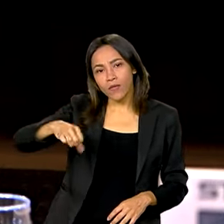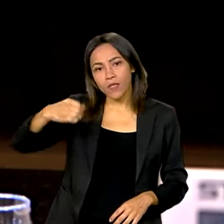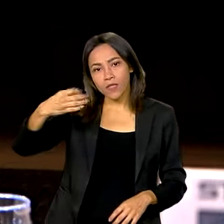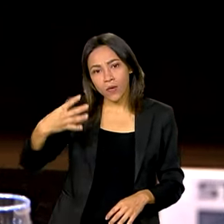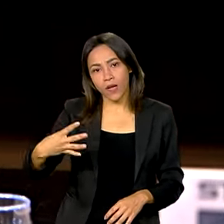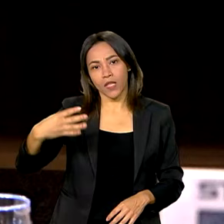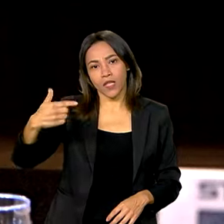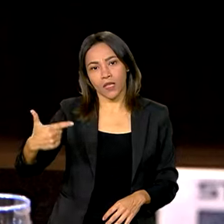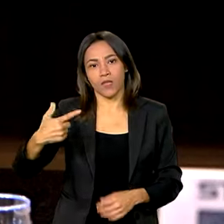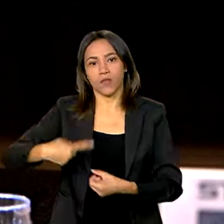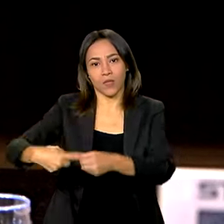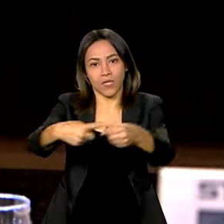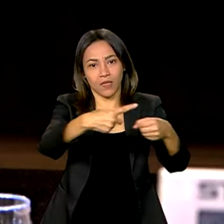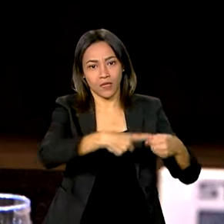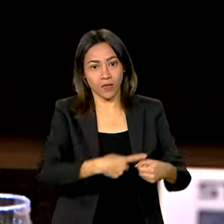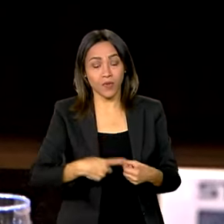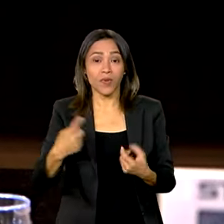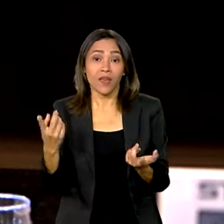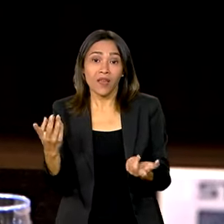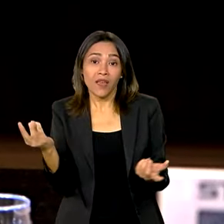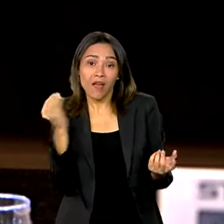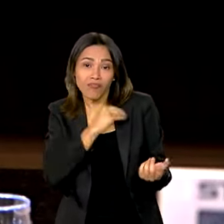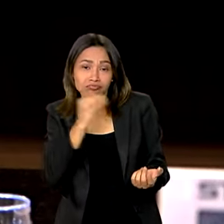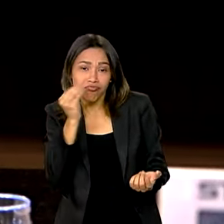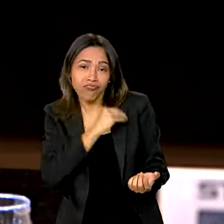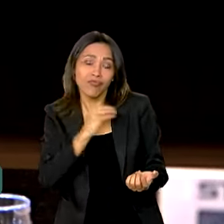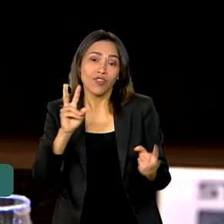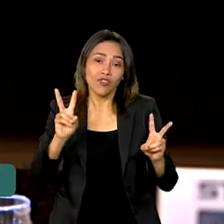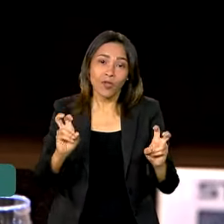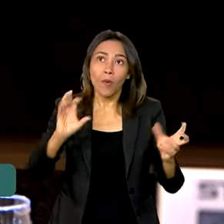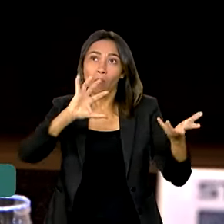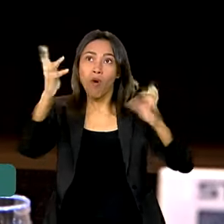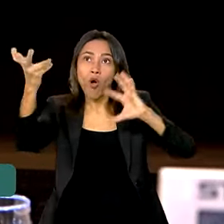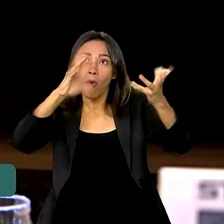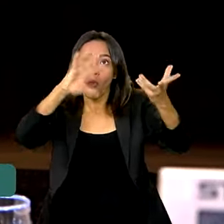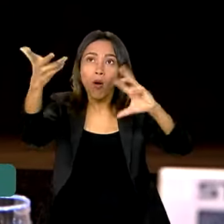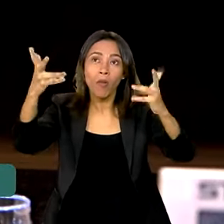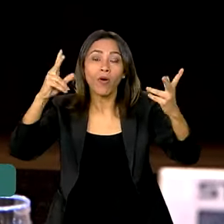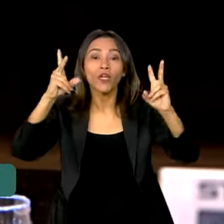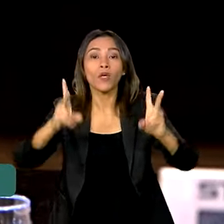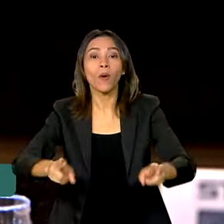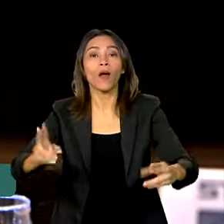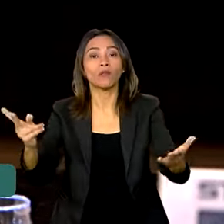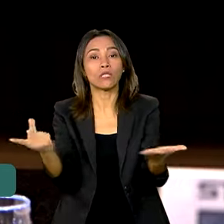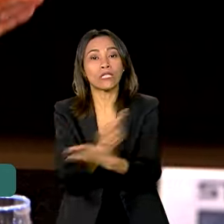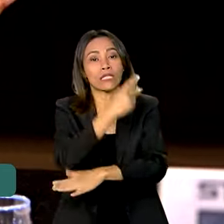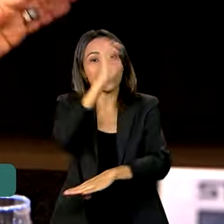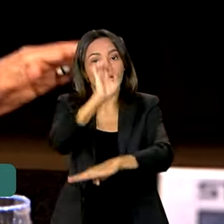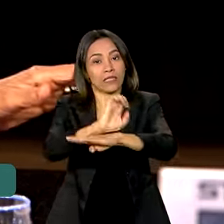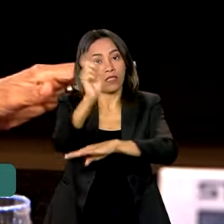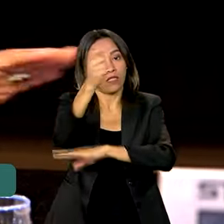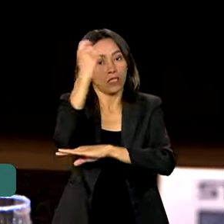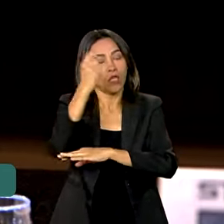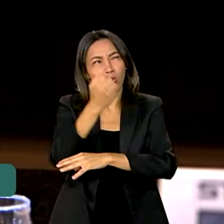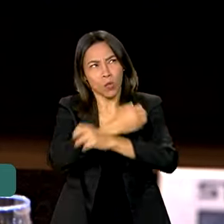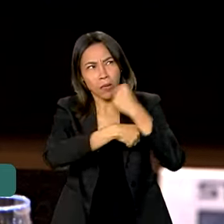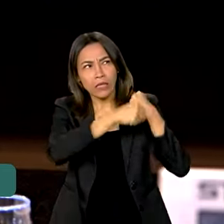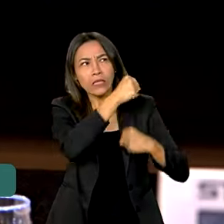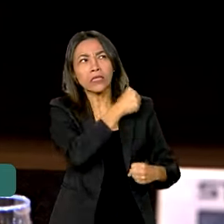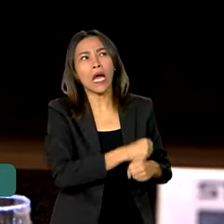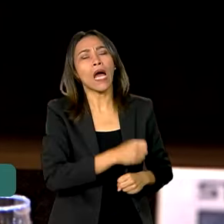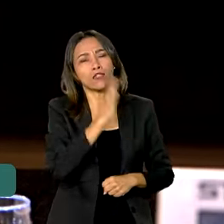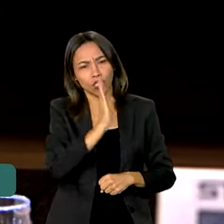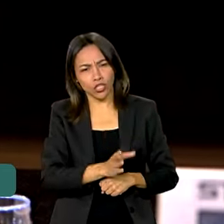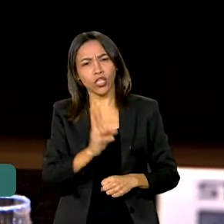vulneráveis a esses eventos climáticos, como aconteceu no Rio Grande do Sul, ano passado já tinha acontecido ali no Vale